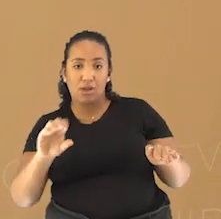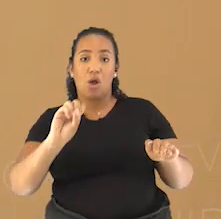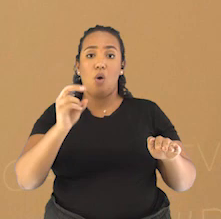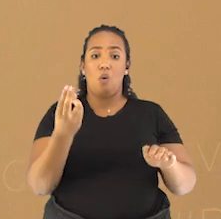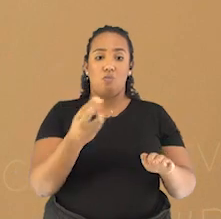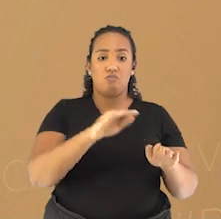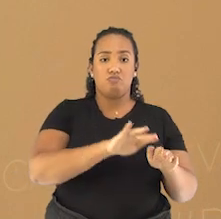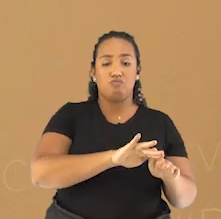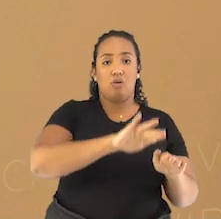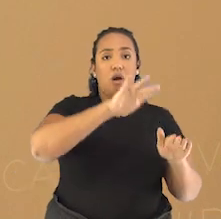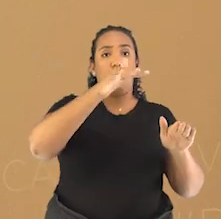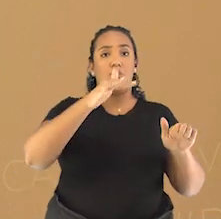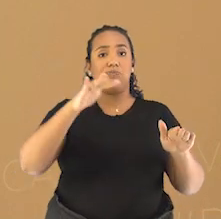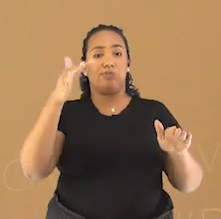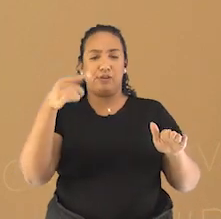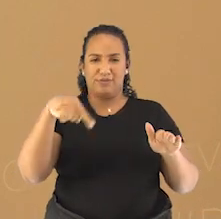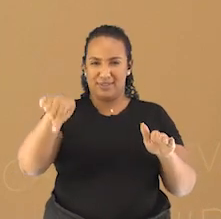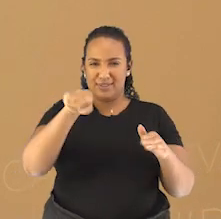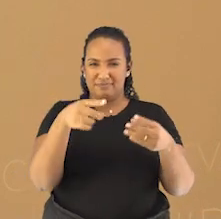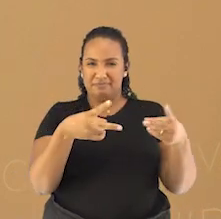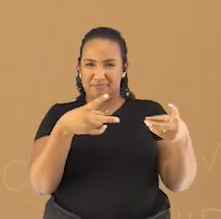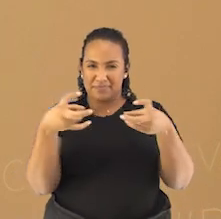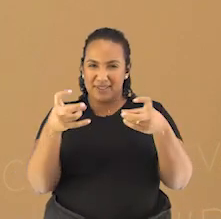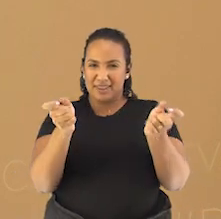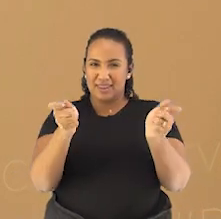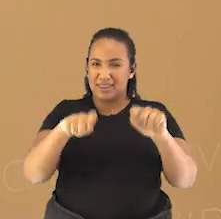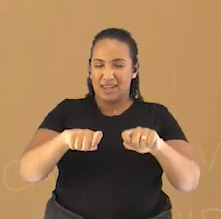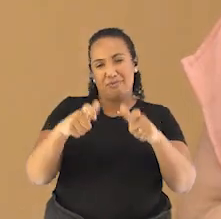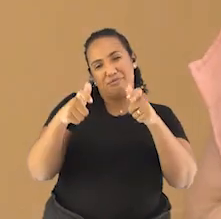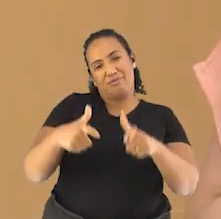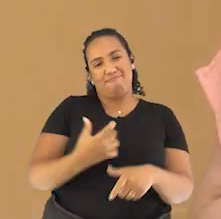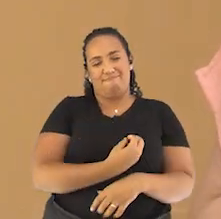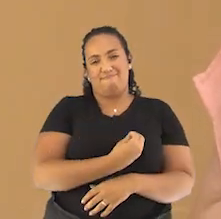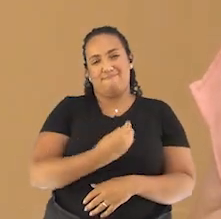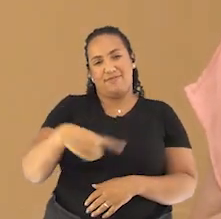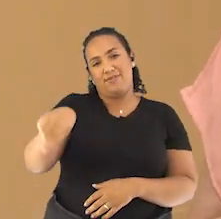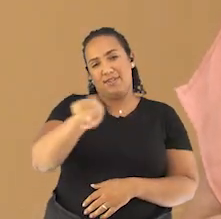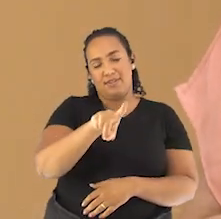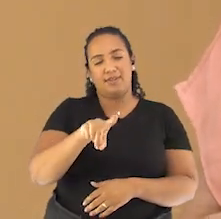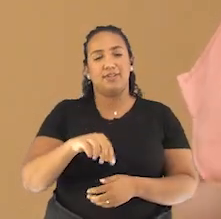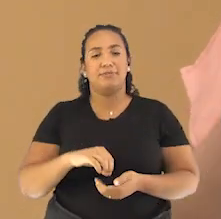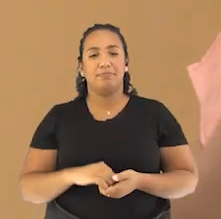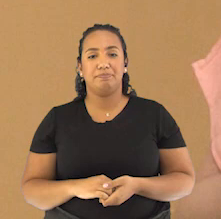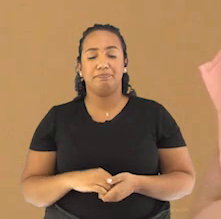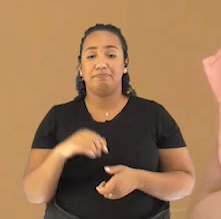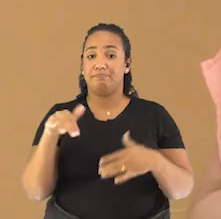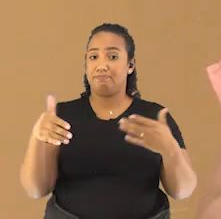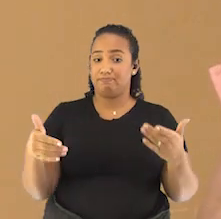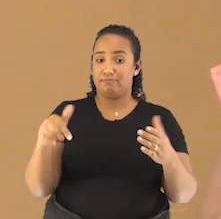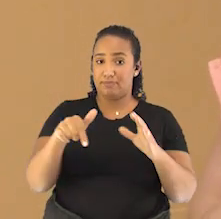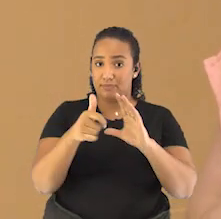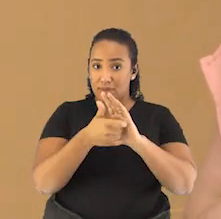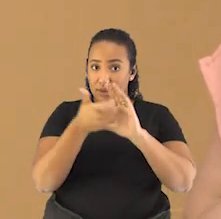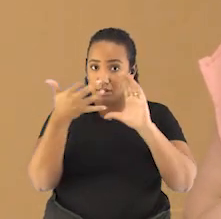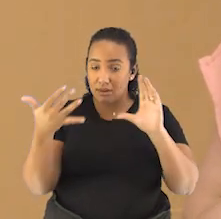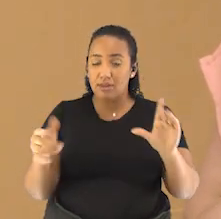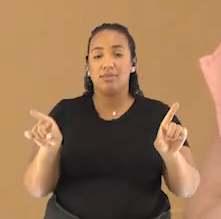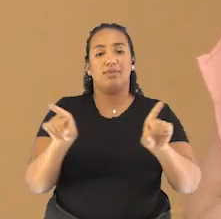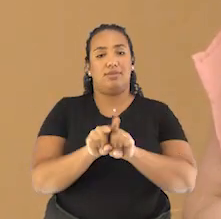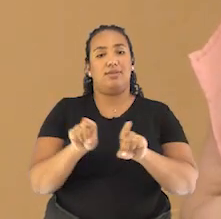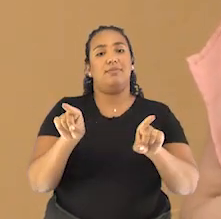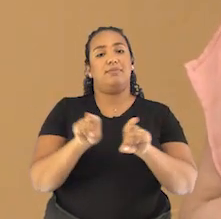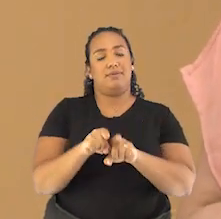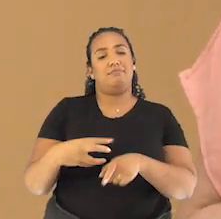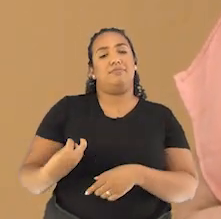observar aí sobre o local em que você vive ou mesmo onde fica a sua escola. Essas características também fazem parte do relevo.